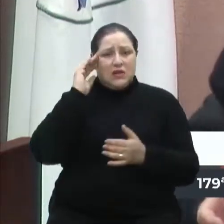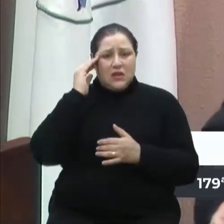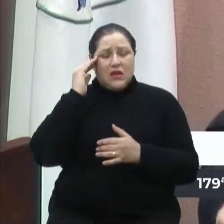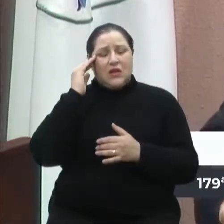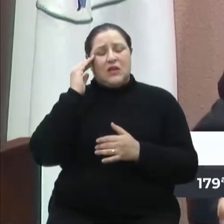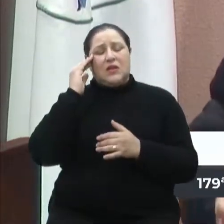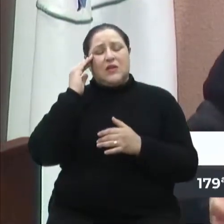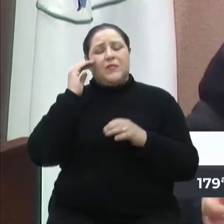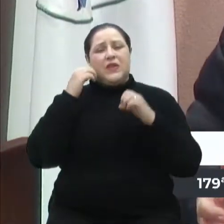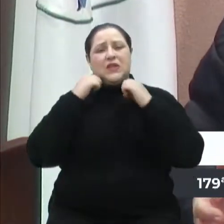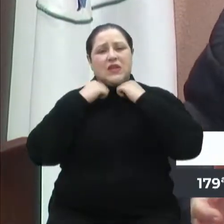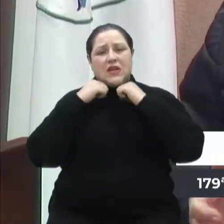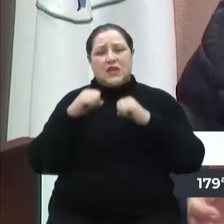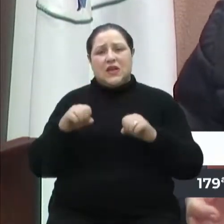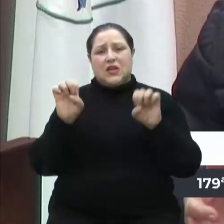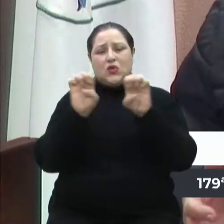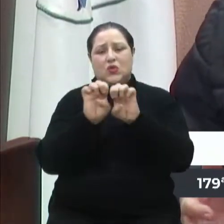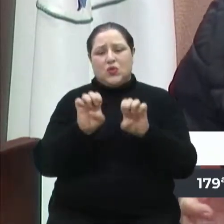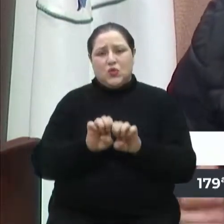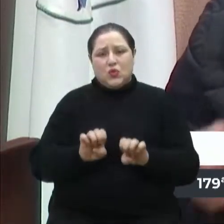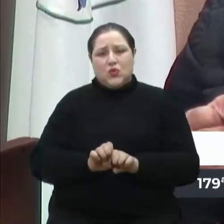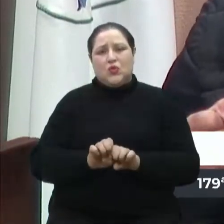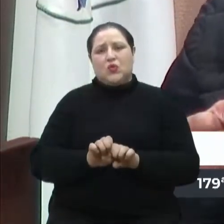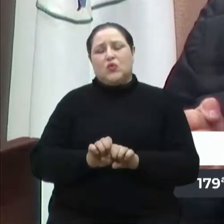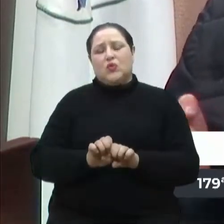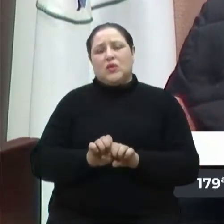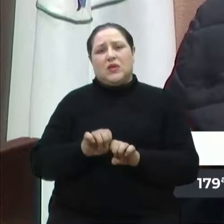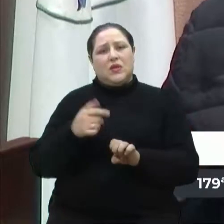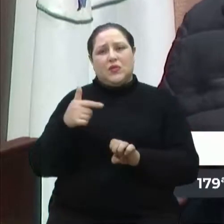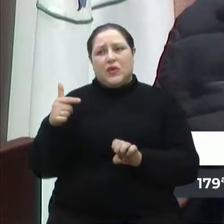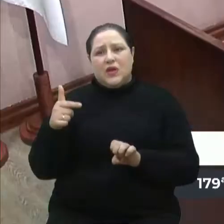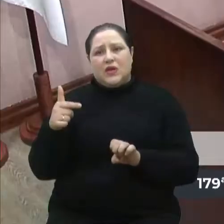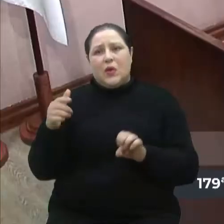suficiente. Uma parte, vereador. Agora,